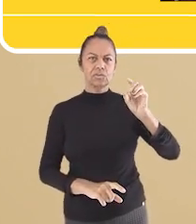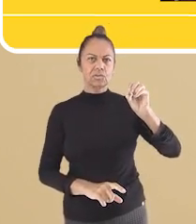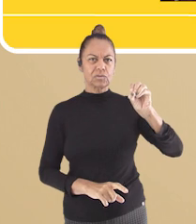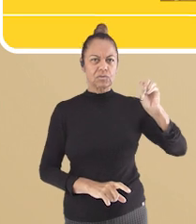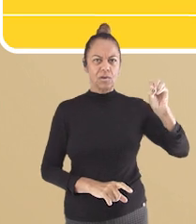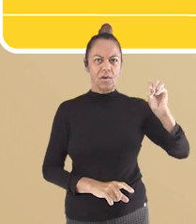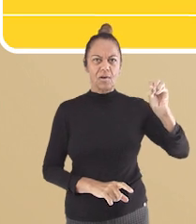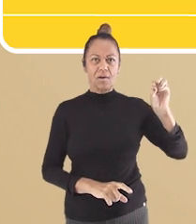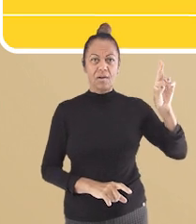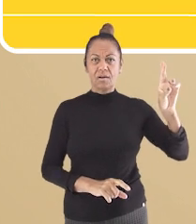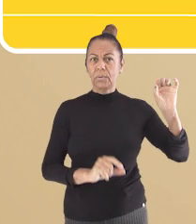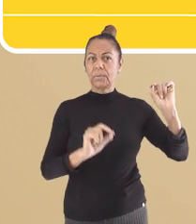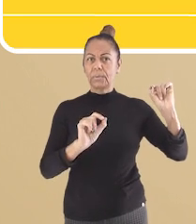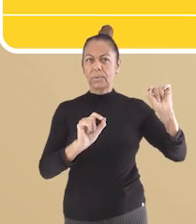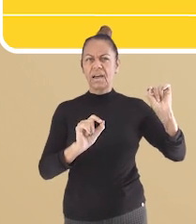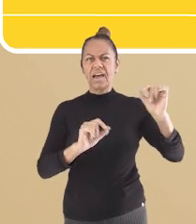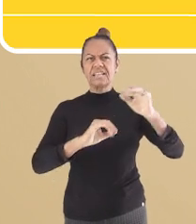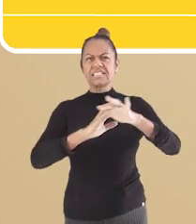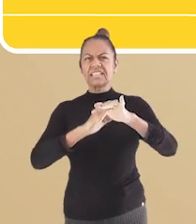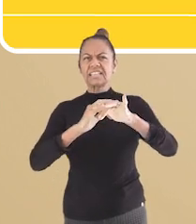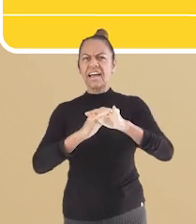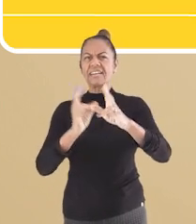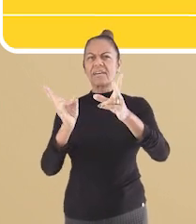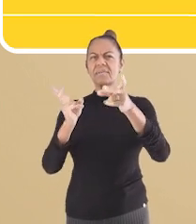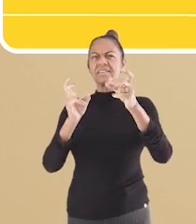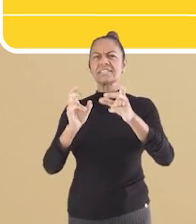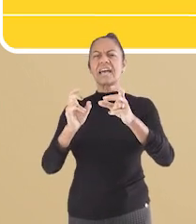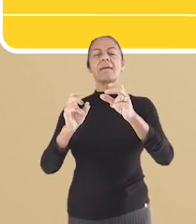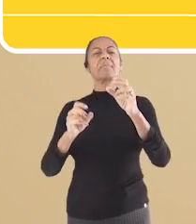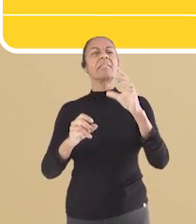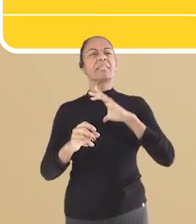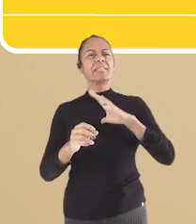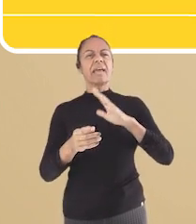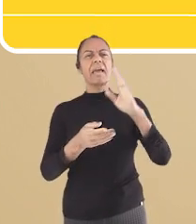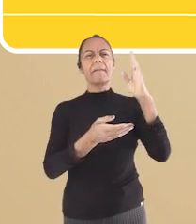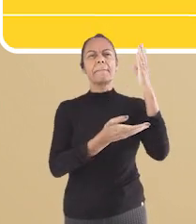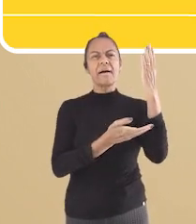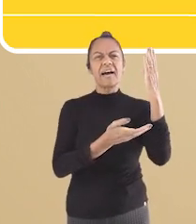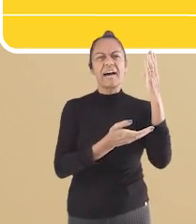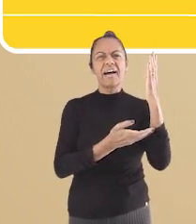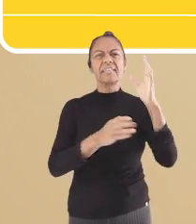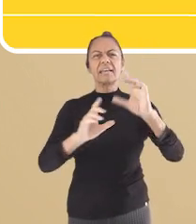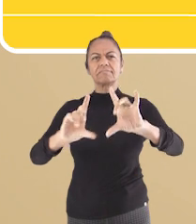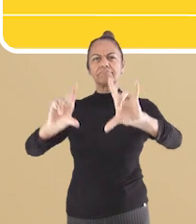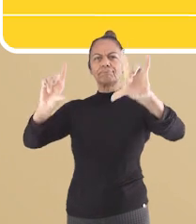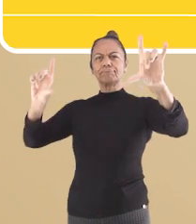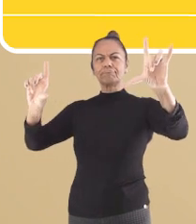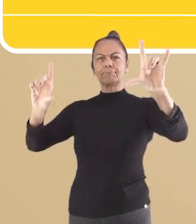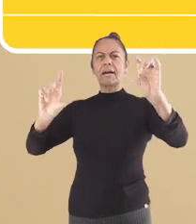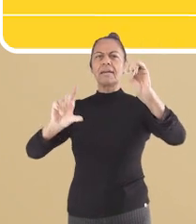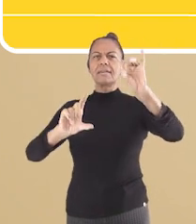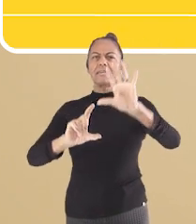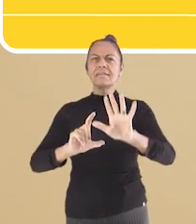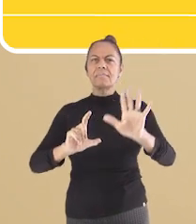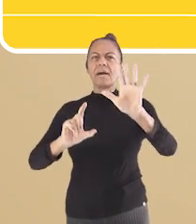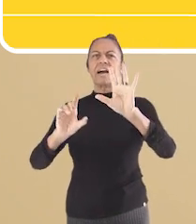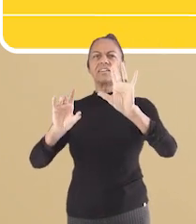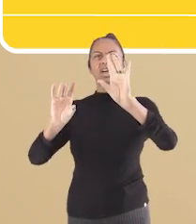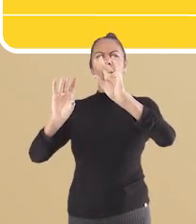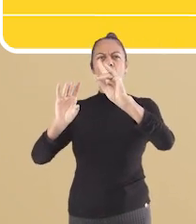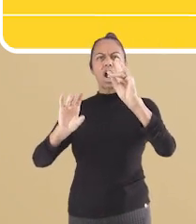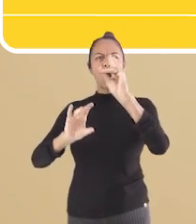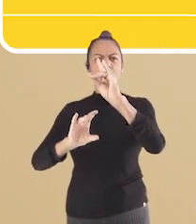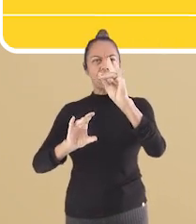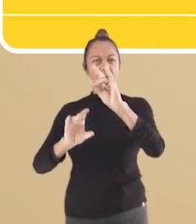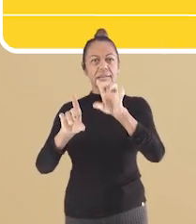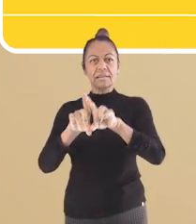outdoor. Outdoor são esses painéis enormes que vemos por todas as cidades. Existem os que